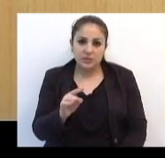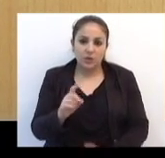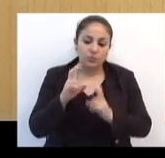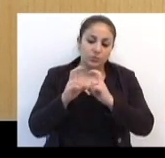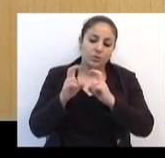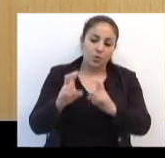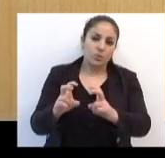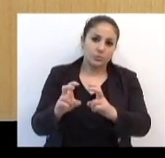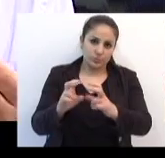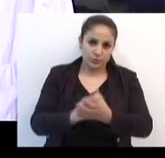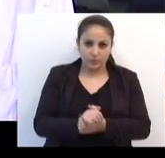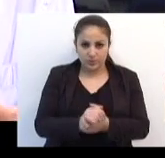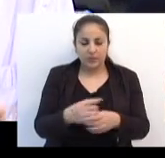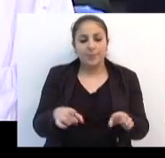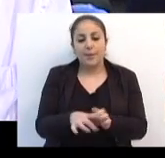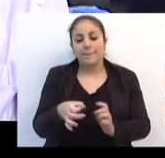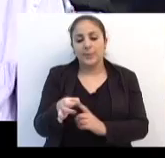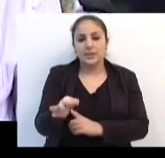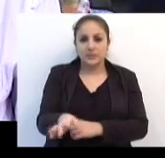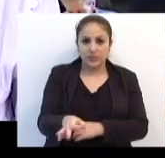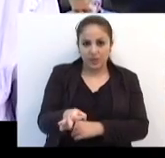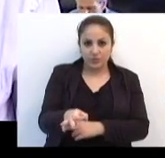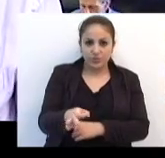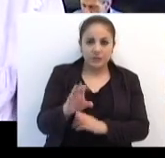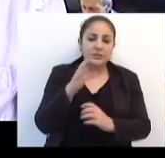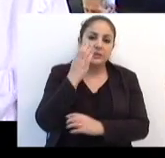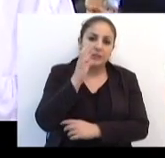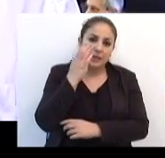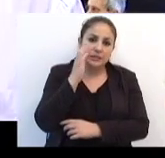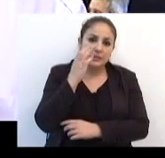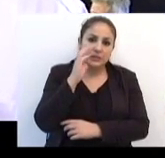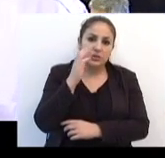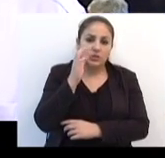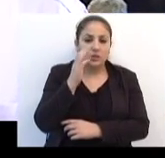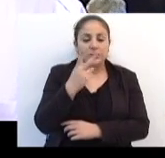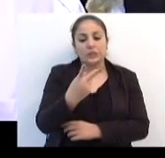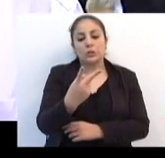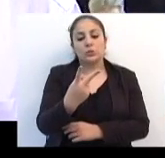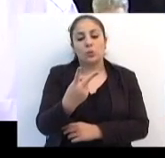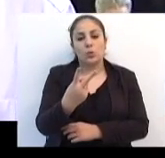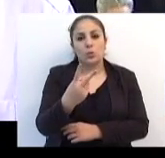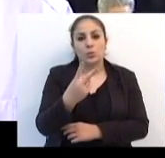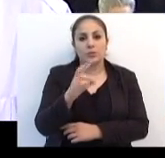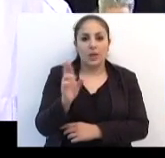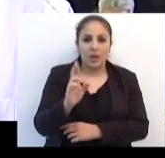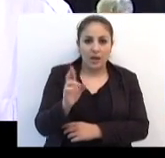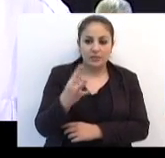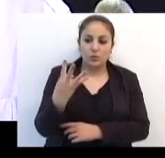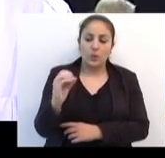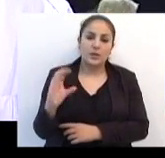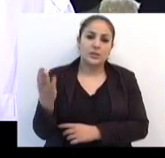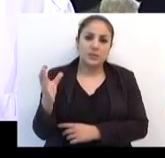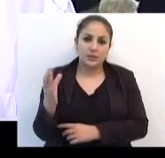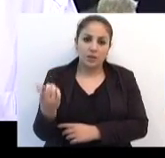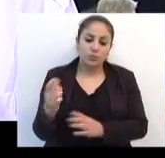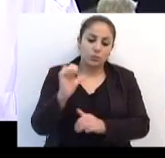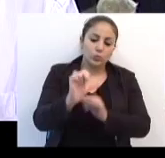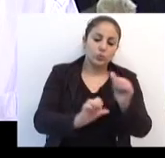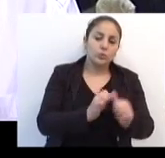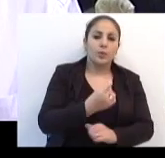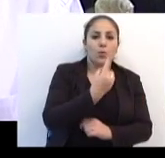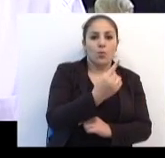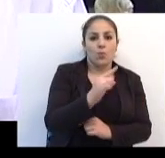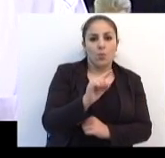transporte público. A passagem de Carazinho, então, caiu de R$,40 para R$